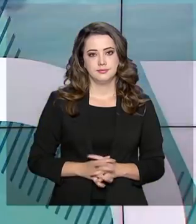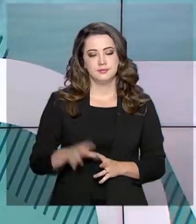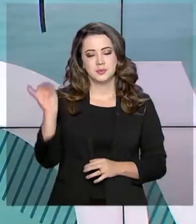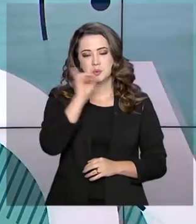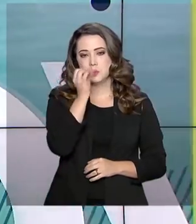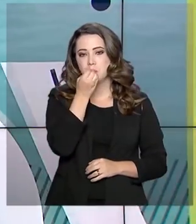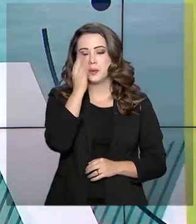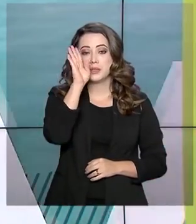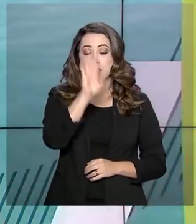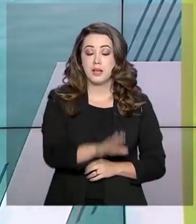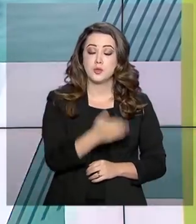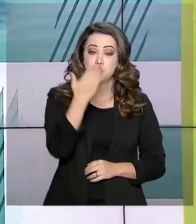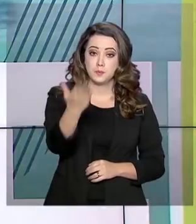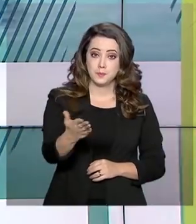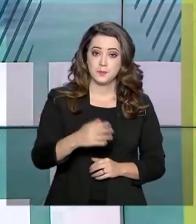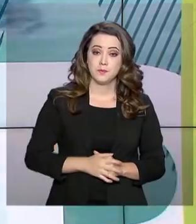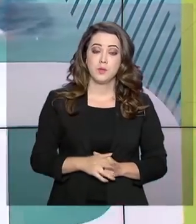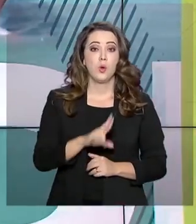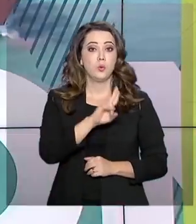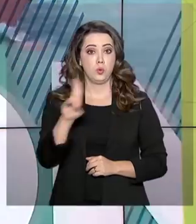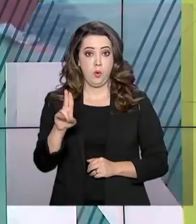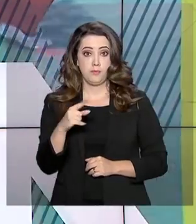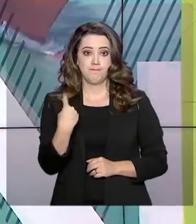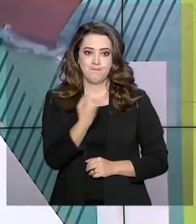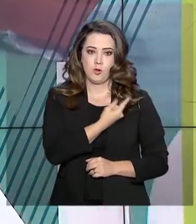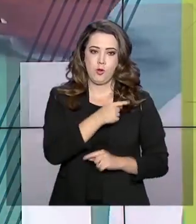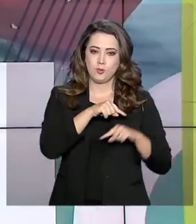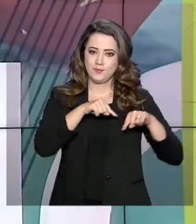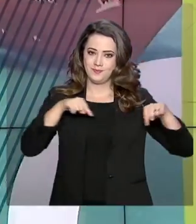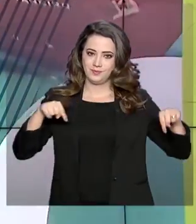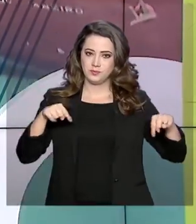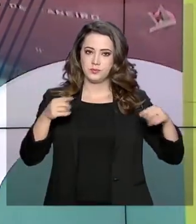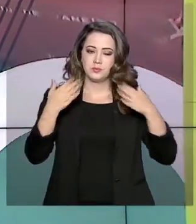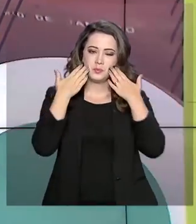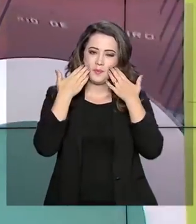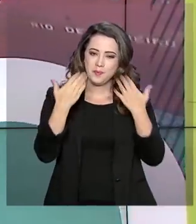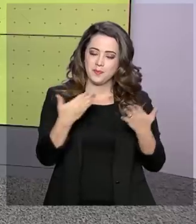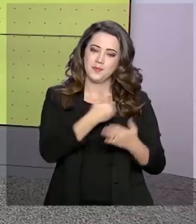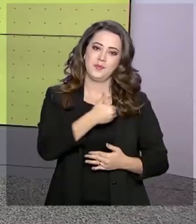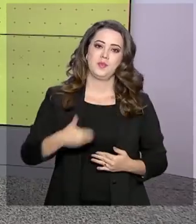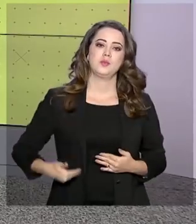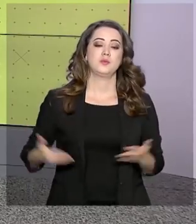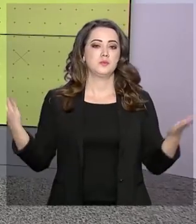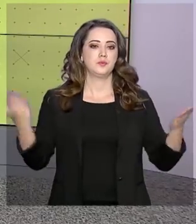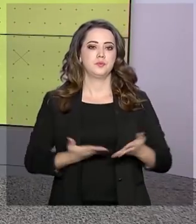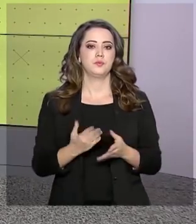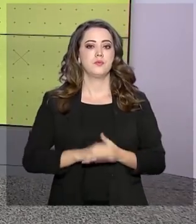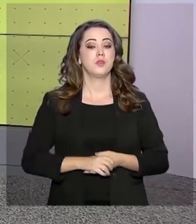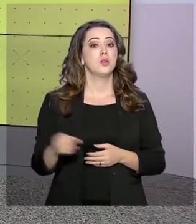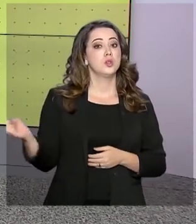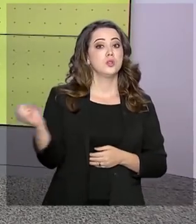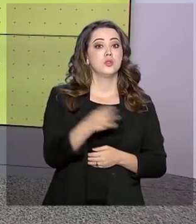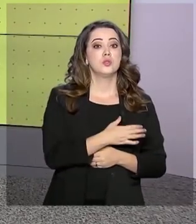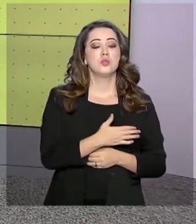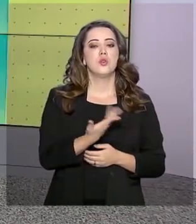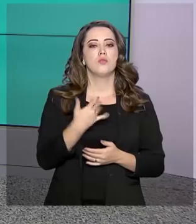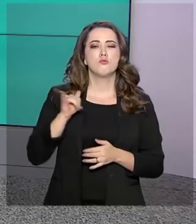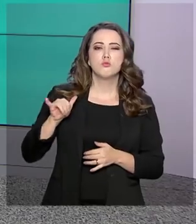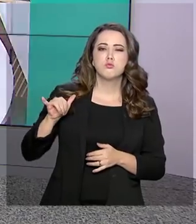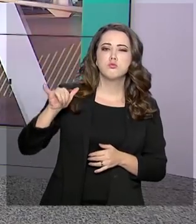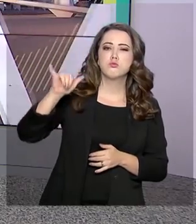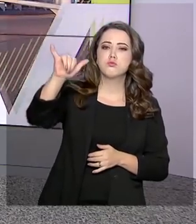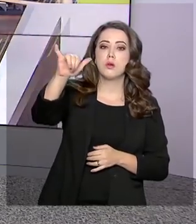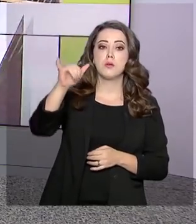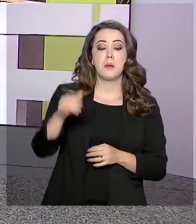Olá, boa tarde para você. Eu sou o Roberto Camargo e está no ar o governo agora. Novidades no mercado da aviação